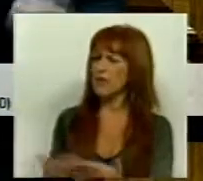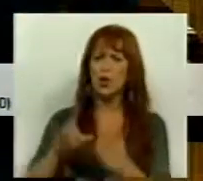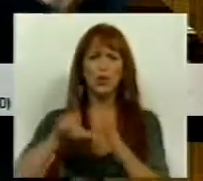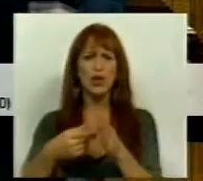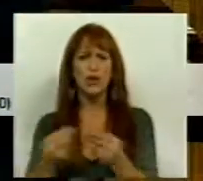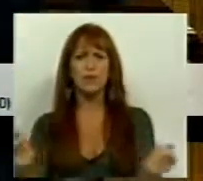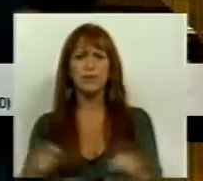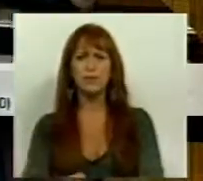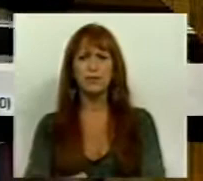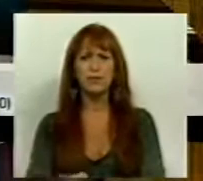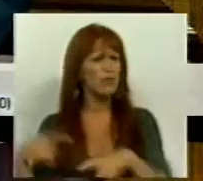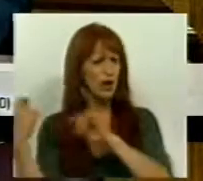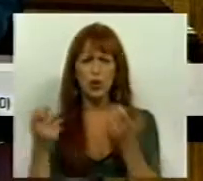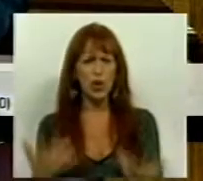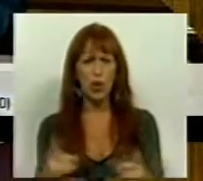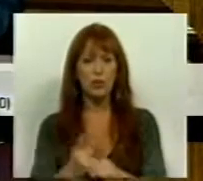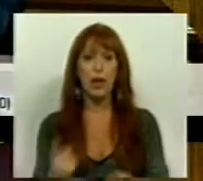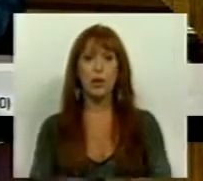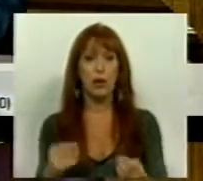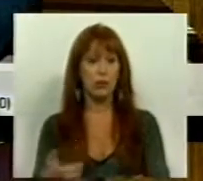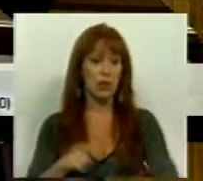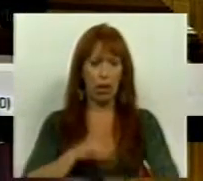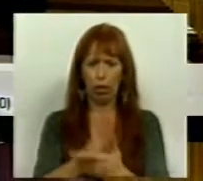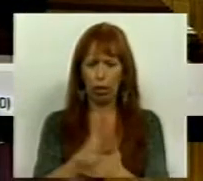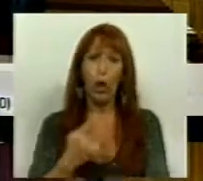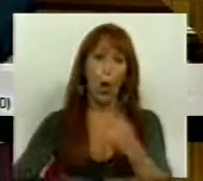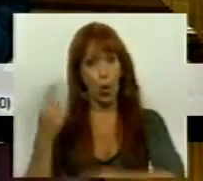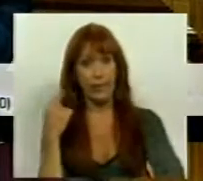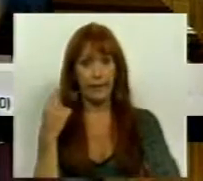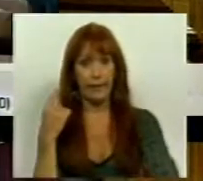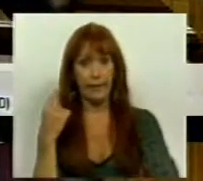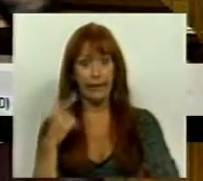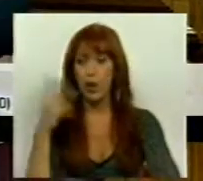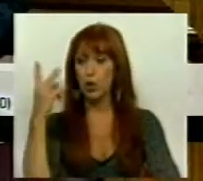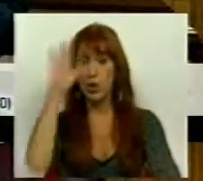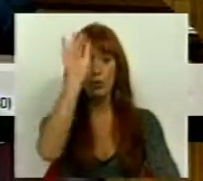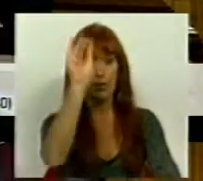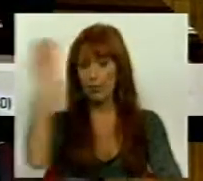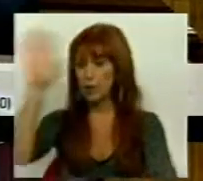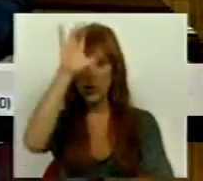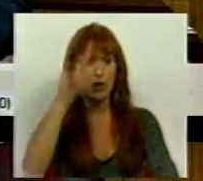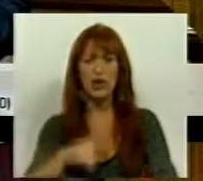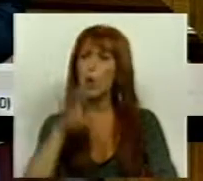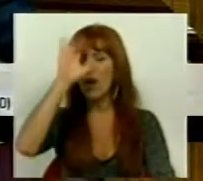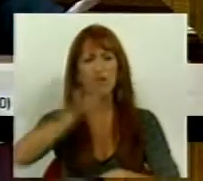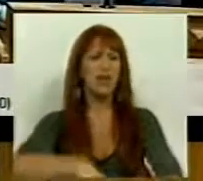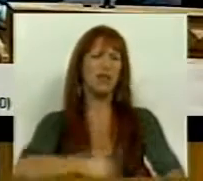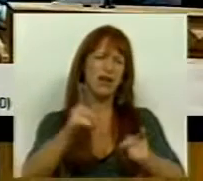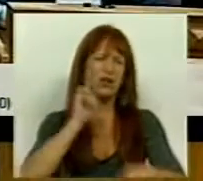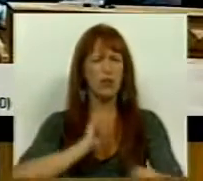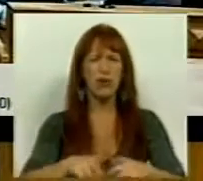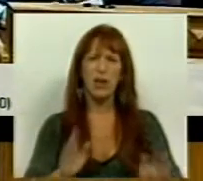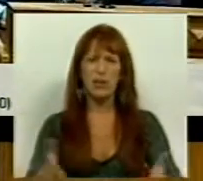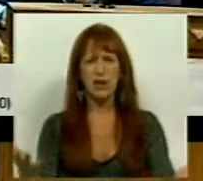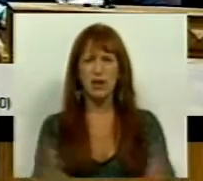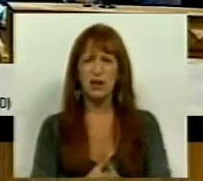projeto de resolução, que não foi discutido hoje porque foi apresentado em cima da hora, ontem, com duas recomendações ao Governo para que o Governo faça. Srs. Deputada, é